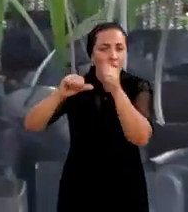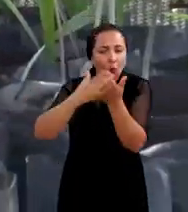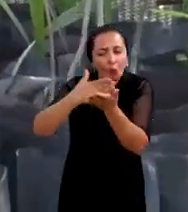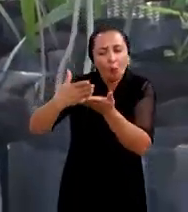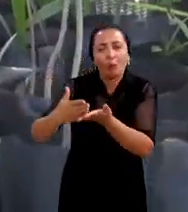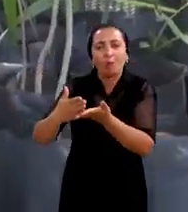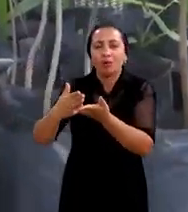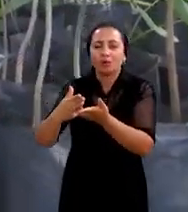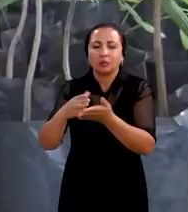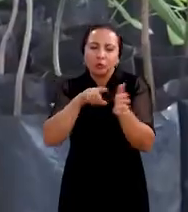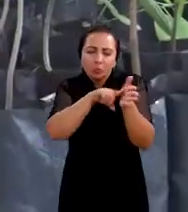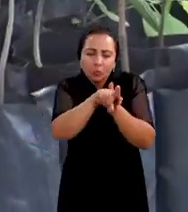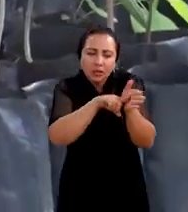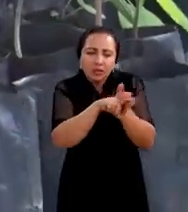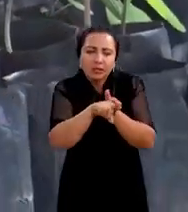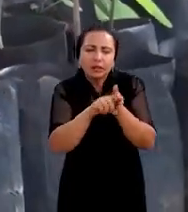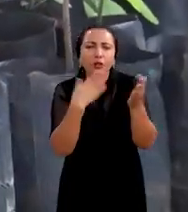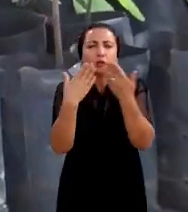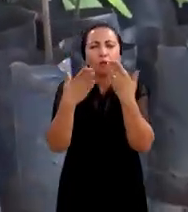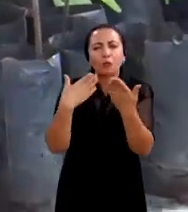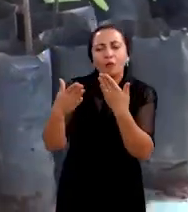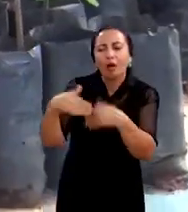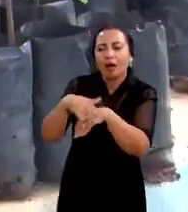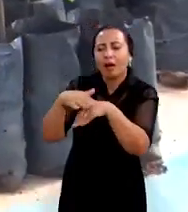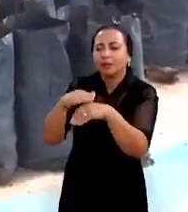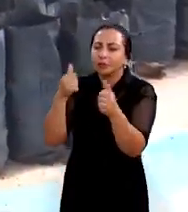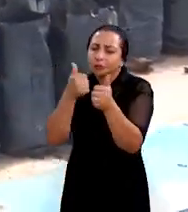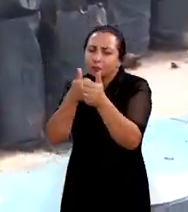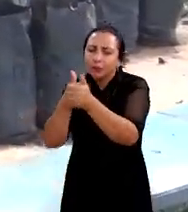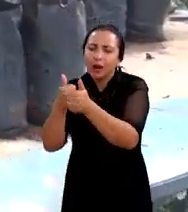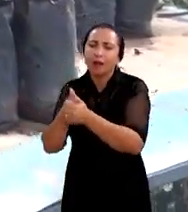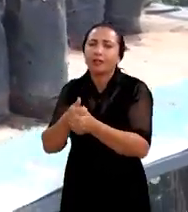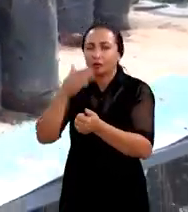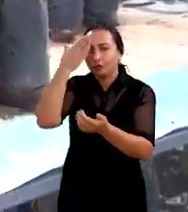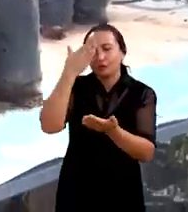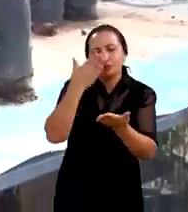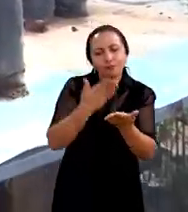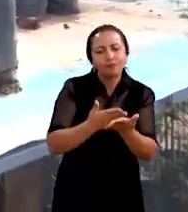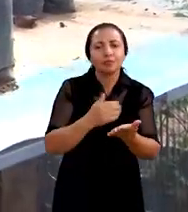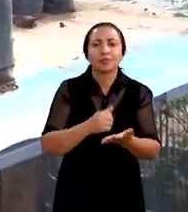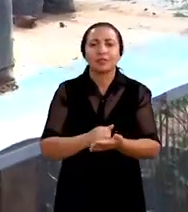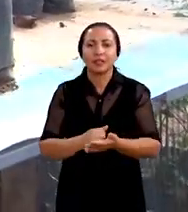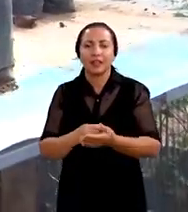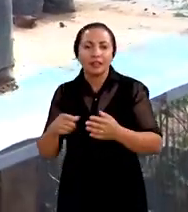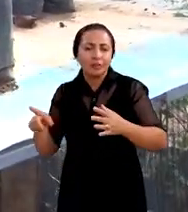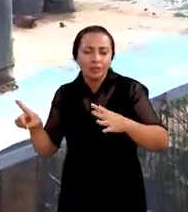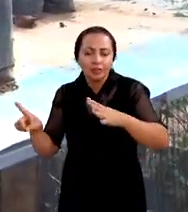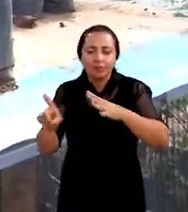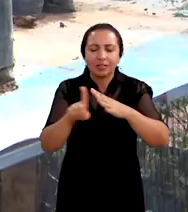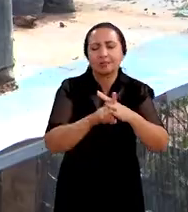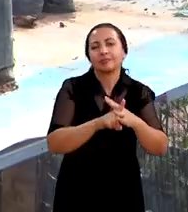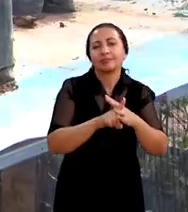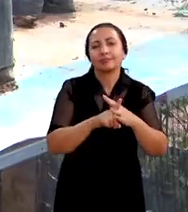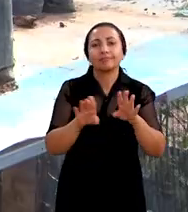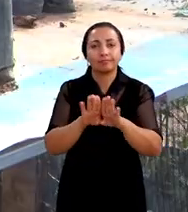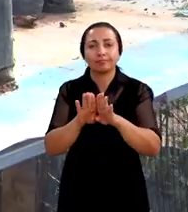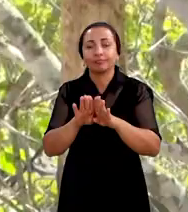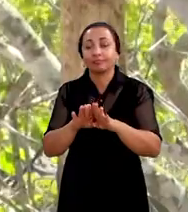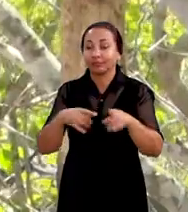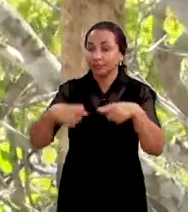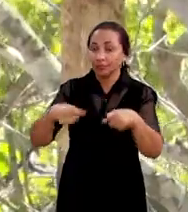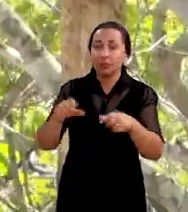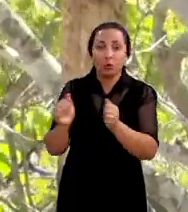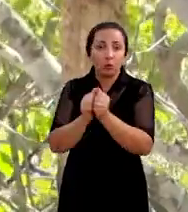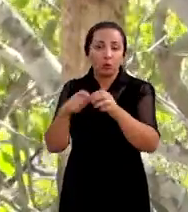um projeto de diagnóstico, de conversa com a comunidade, de aproximação, de engajamento com eles. Além desse